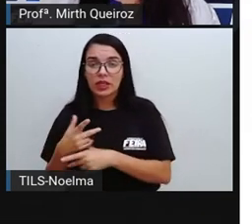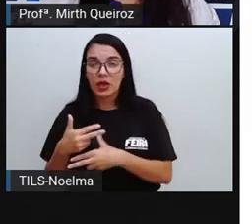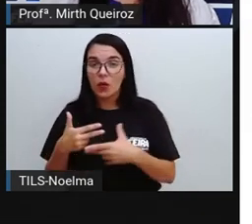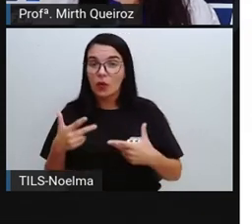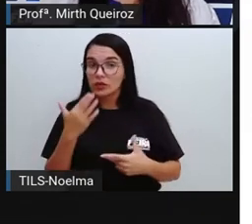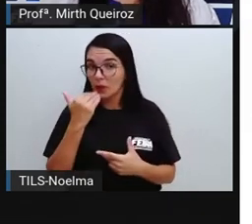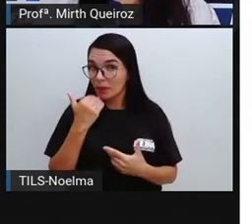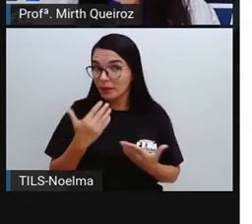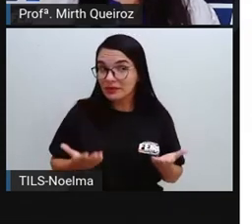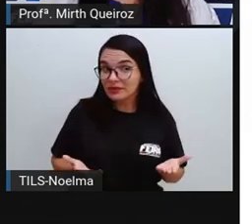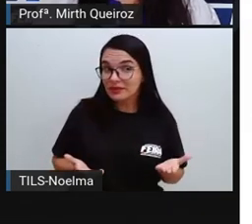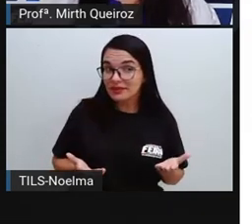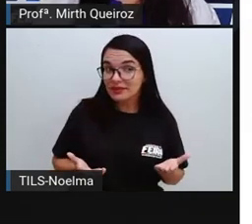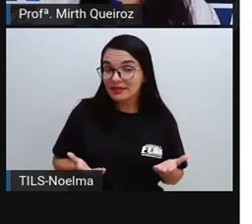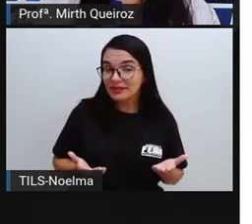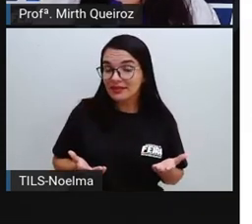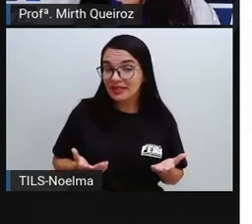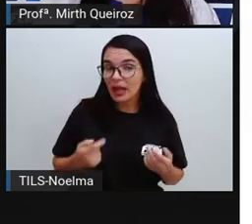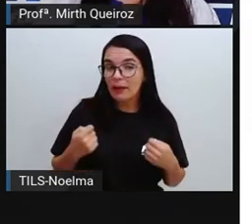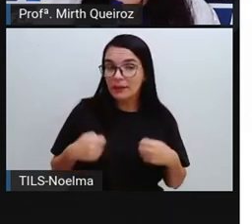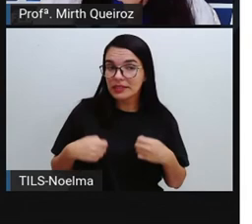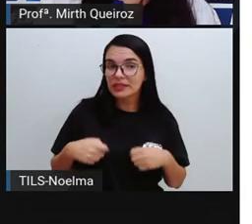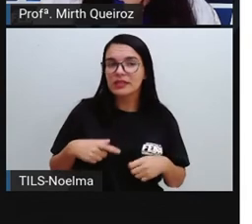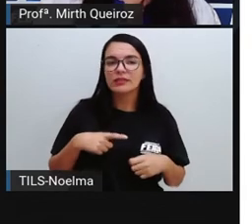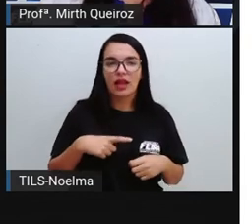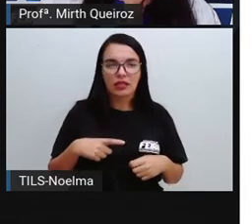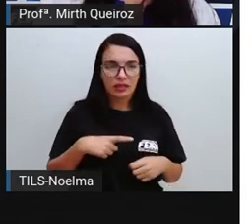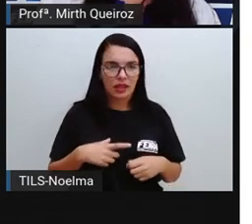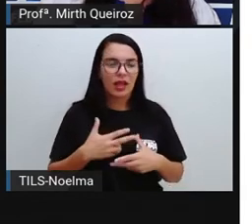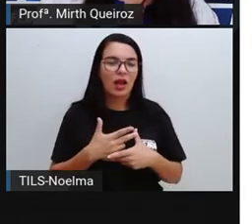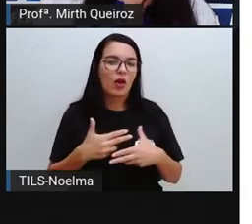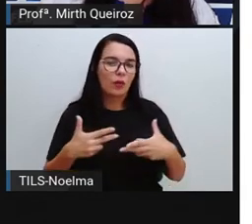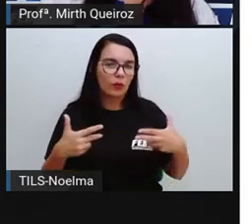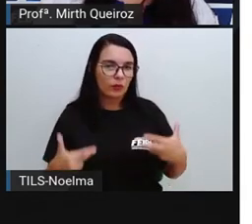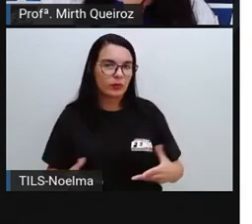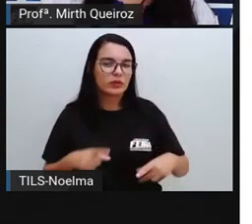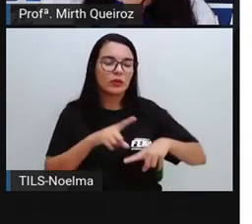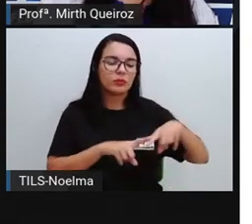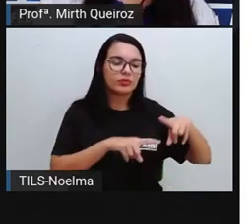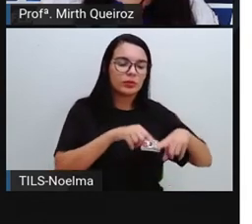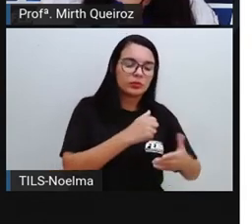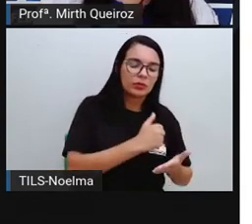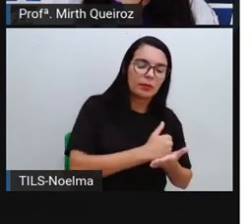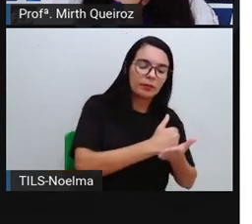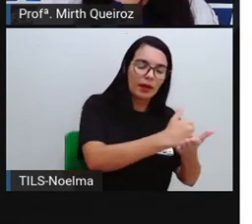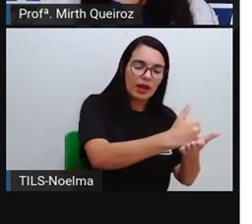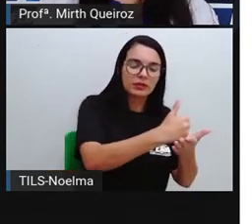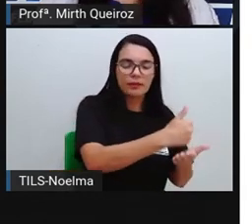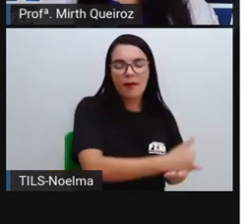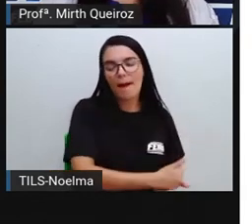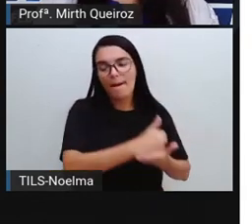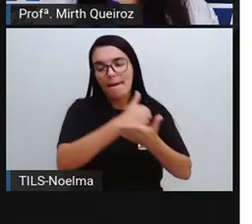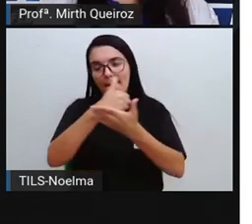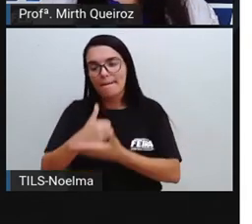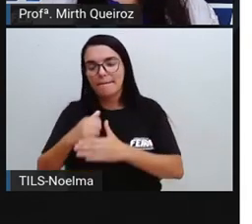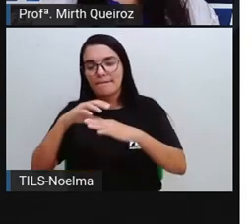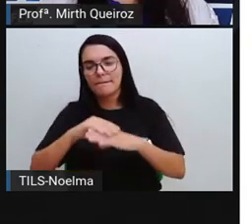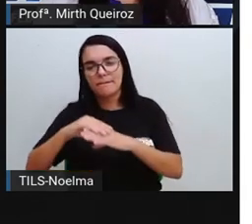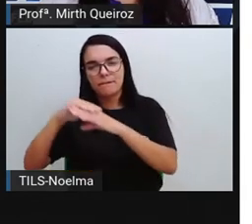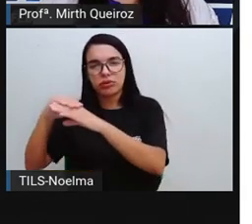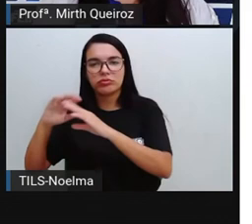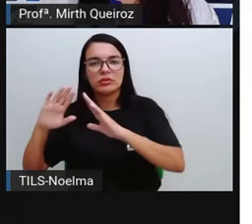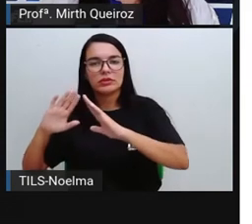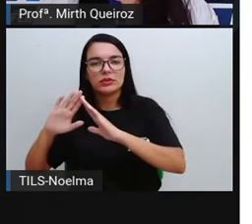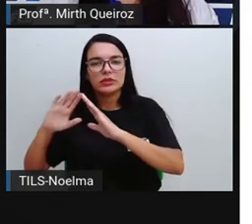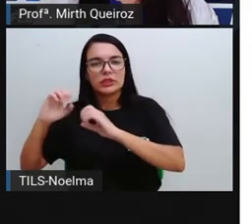O que eu disse para vocês, né? A gente precisa dessa matéria-prima do campo para a produção de alimentos